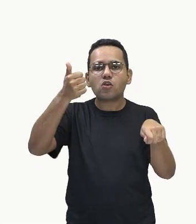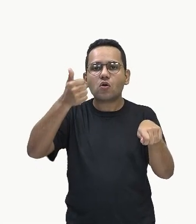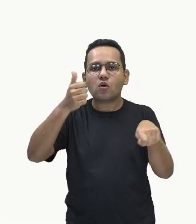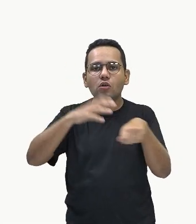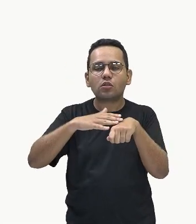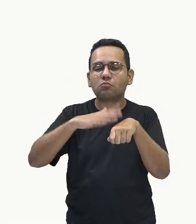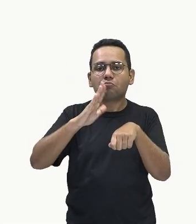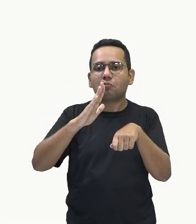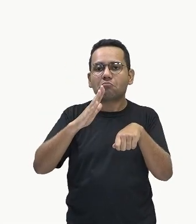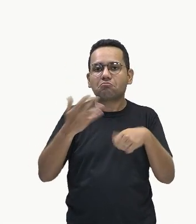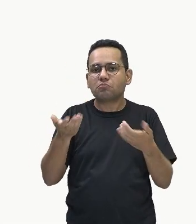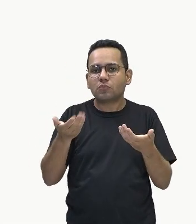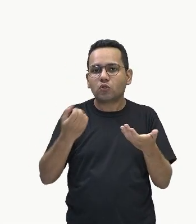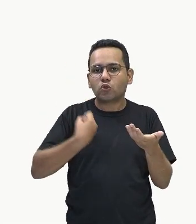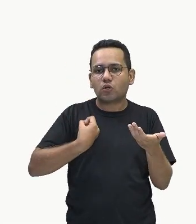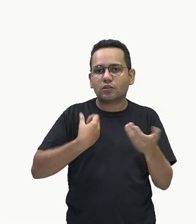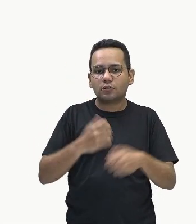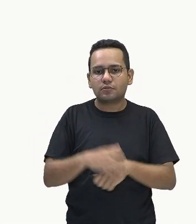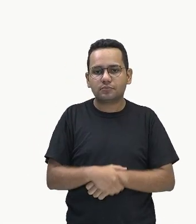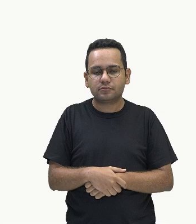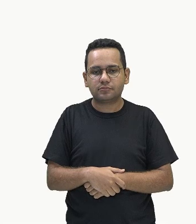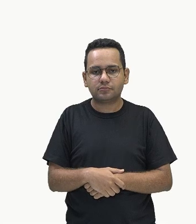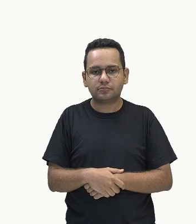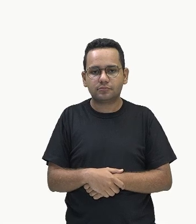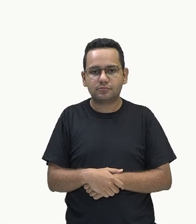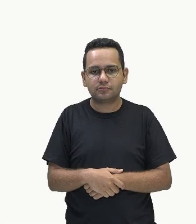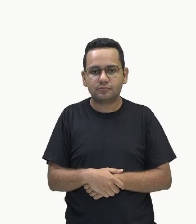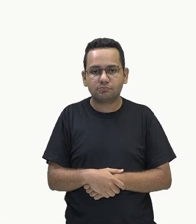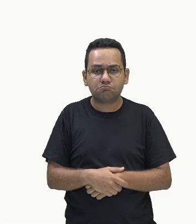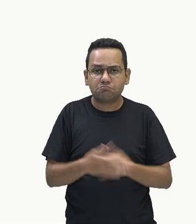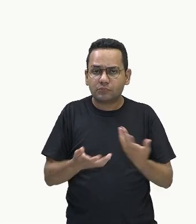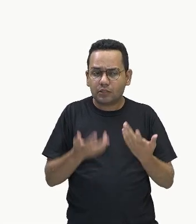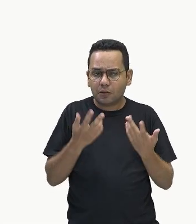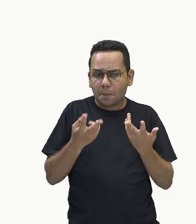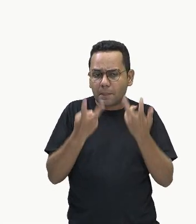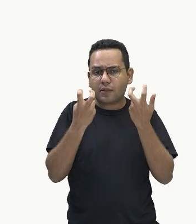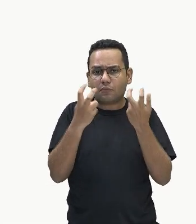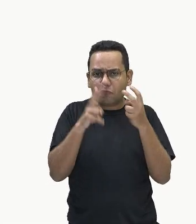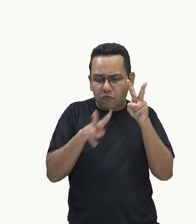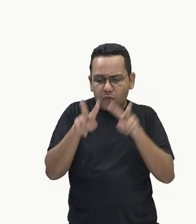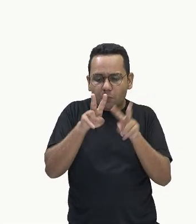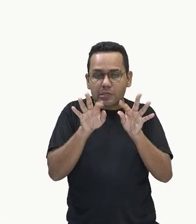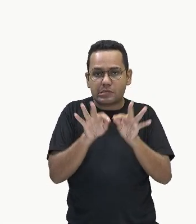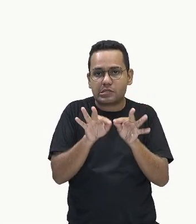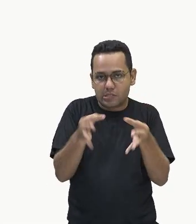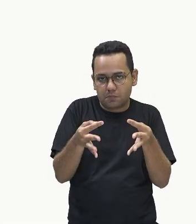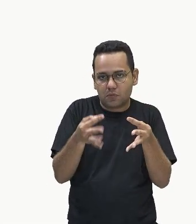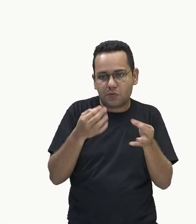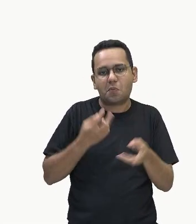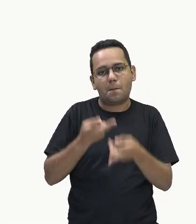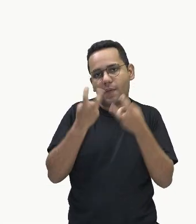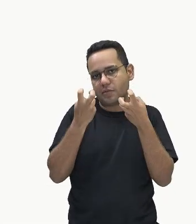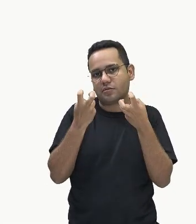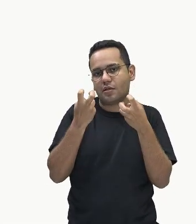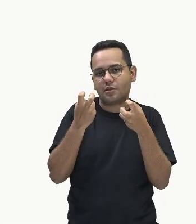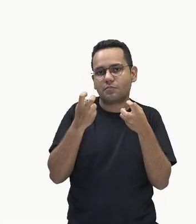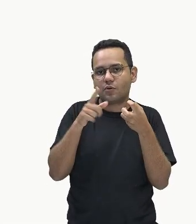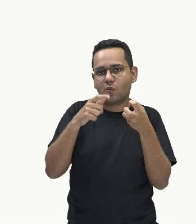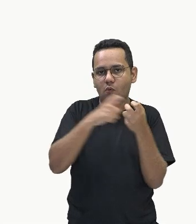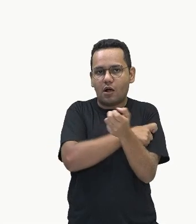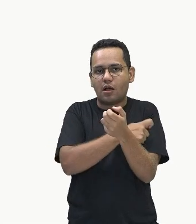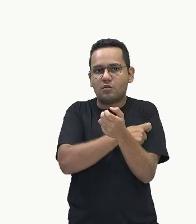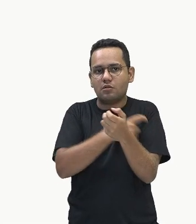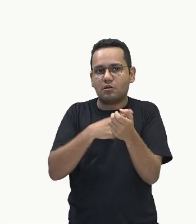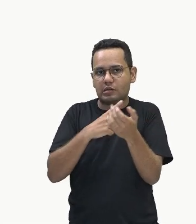Tá? E aí você consegue, através de uma leitura simples desse gráfico, saber qual foi o aluno que obteve a maior nota.